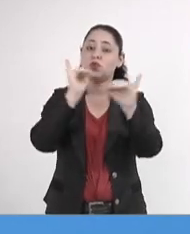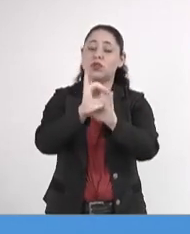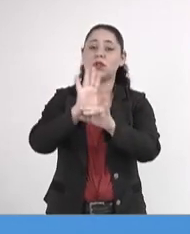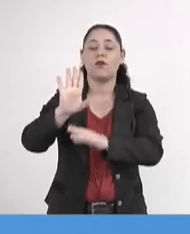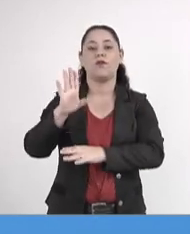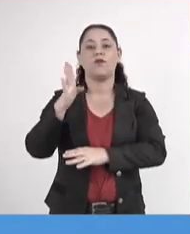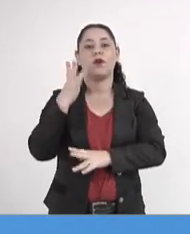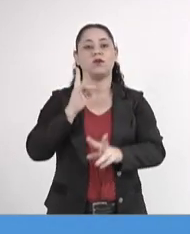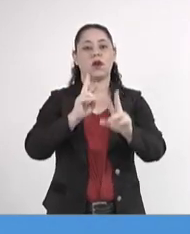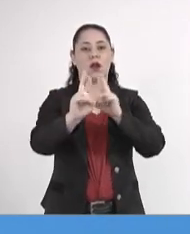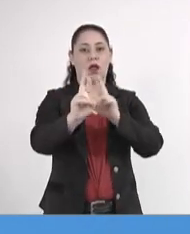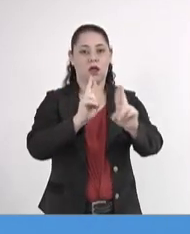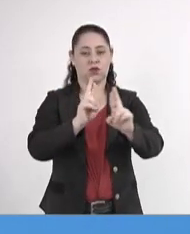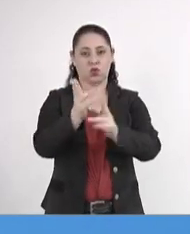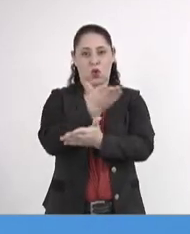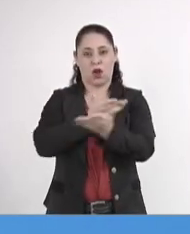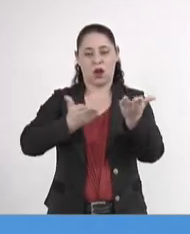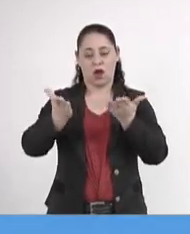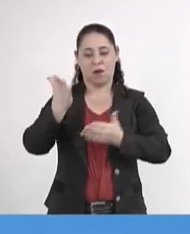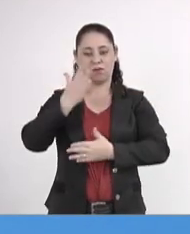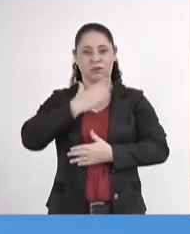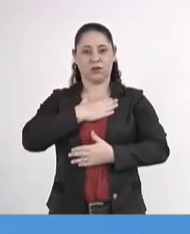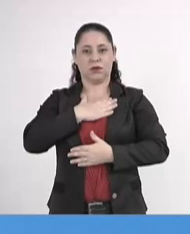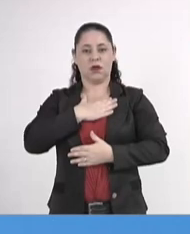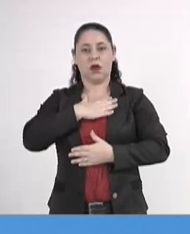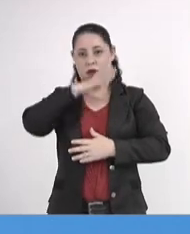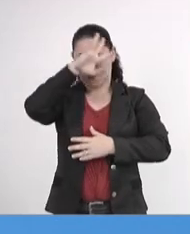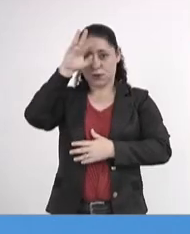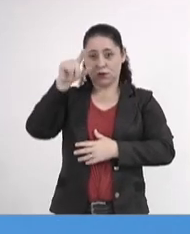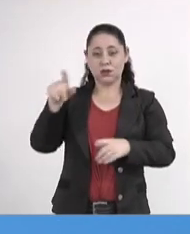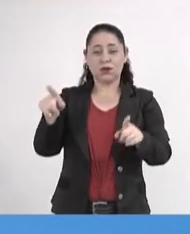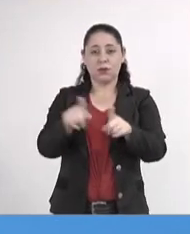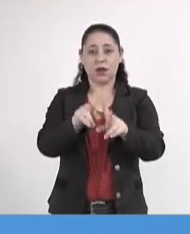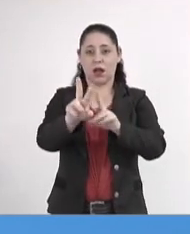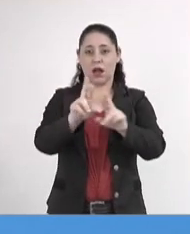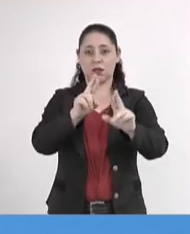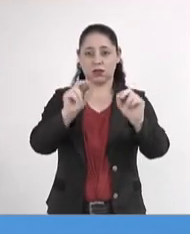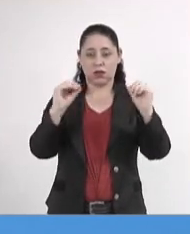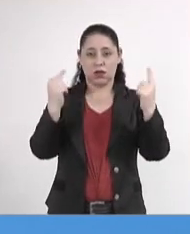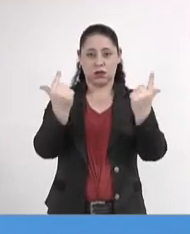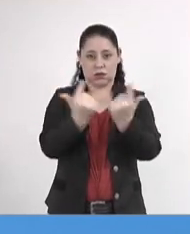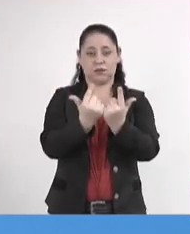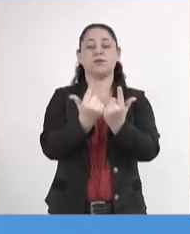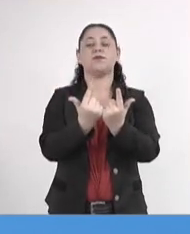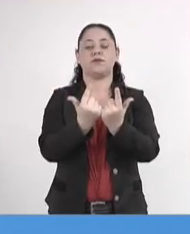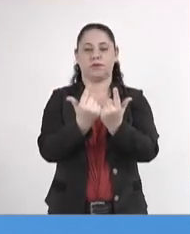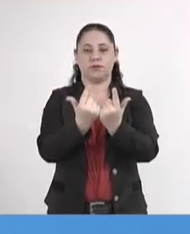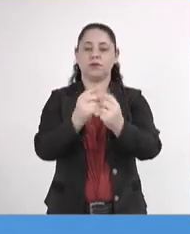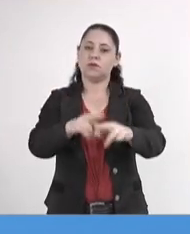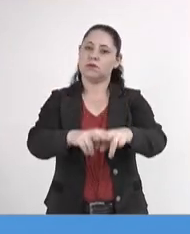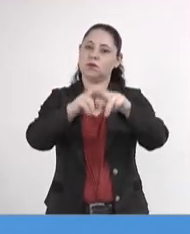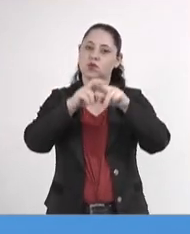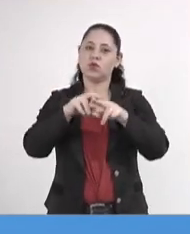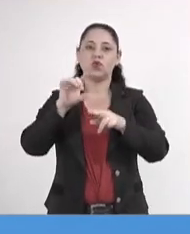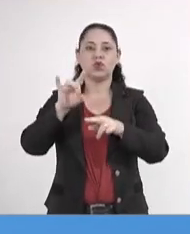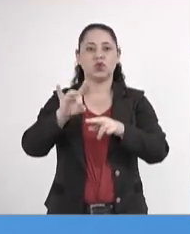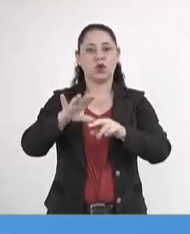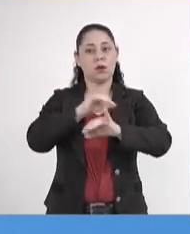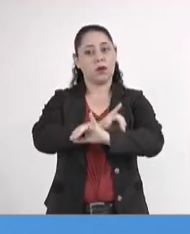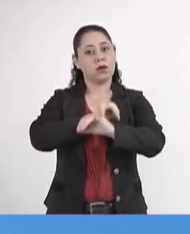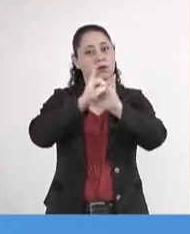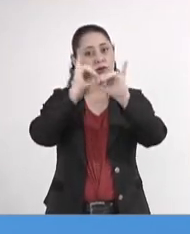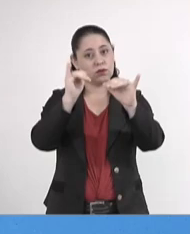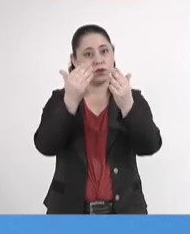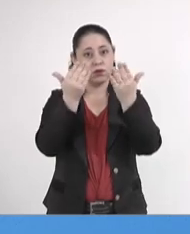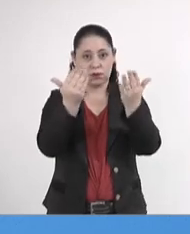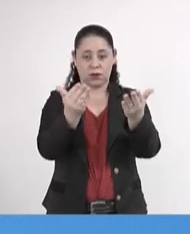relação a esse parlamentar, com relação a Mato Grosso do Sul, com relação à Assembleia Legislativa. Então, apenas para informar